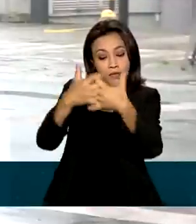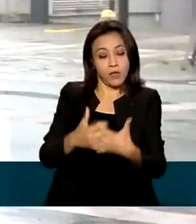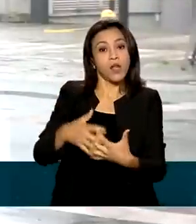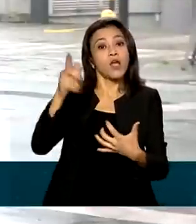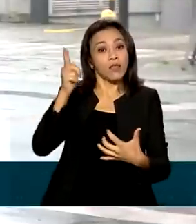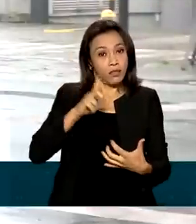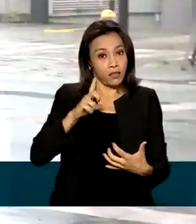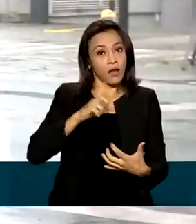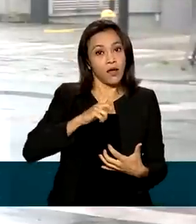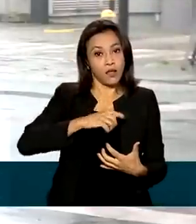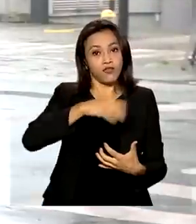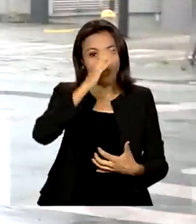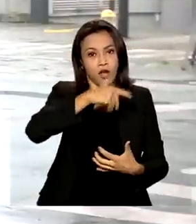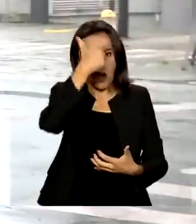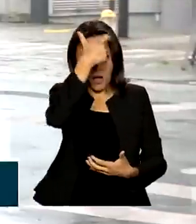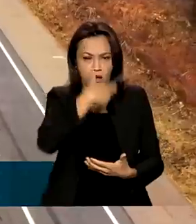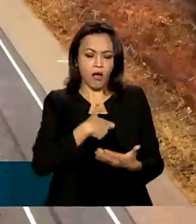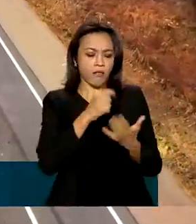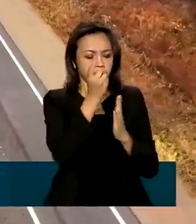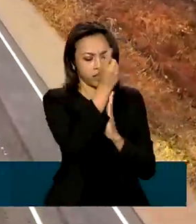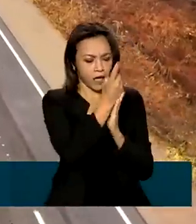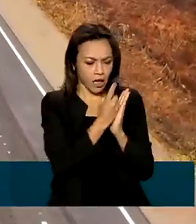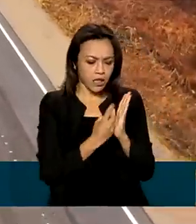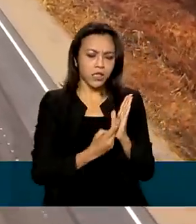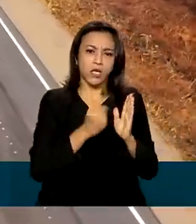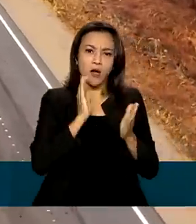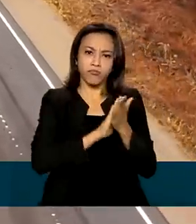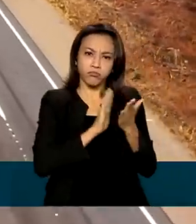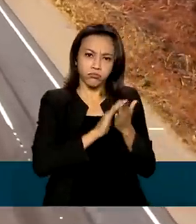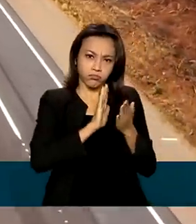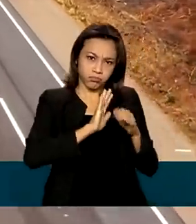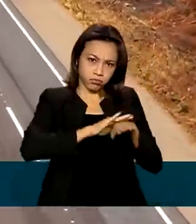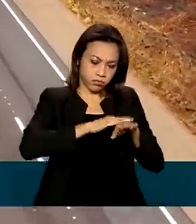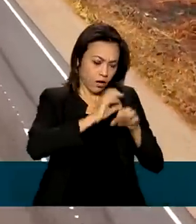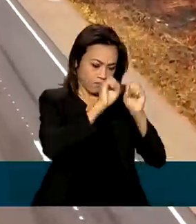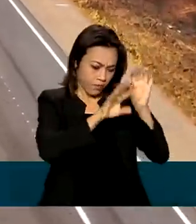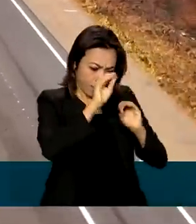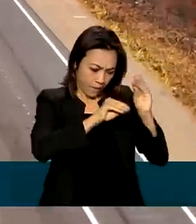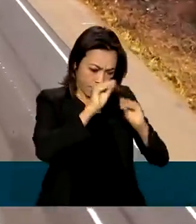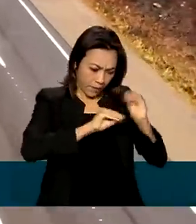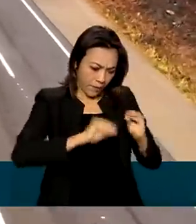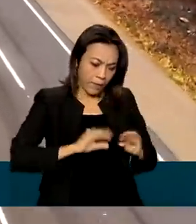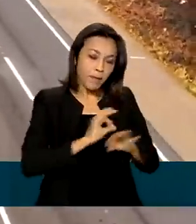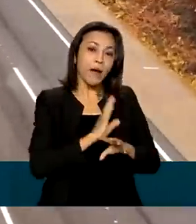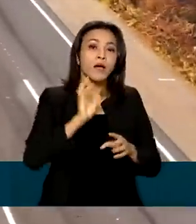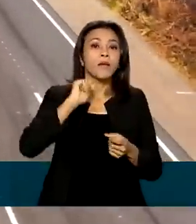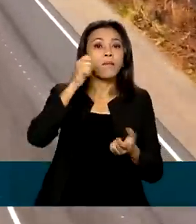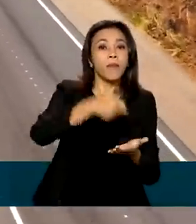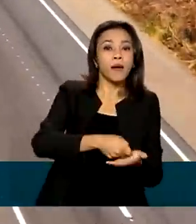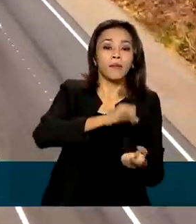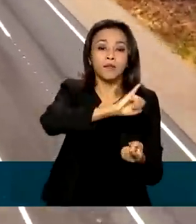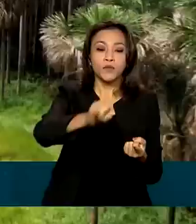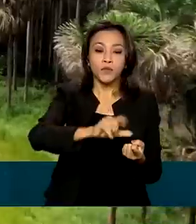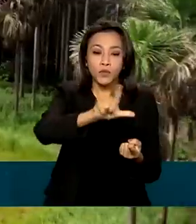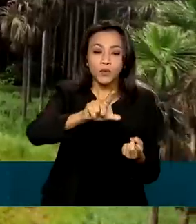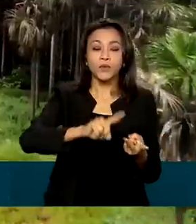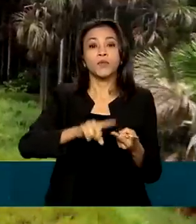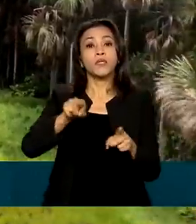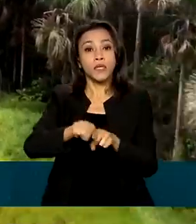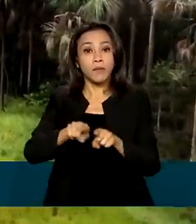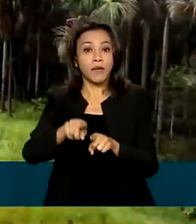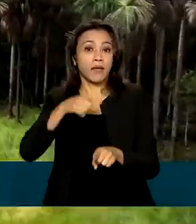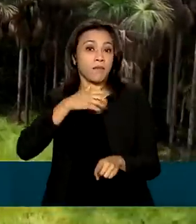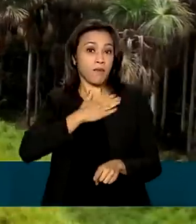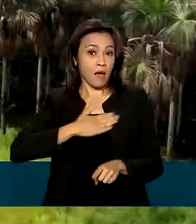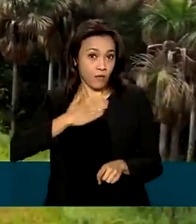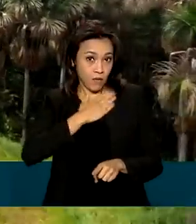a autodeclaração, já se habilitou e já recebeu o pagamento no primeiro lote, pagamento referente aos meses de julho e agosto. Mas a boa notícia é que